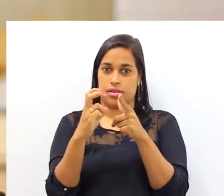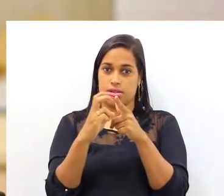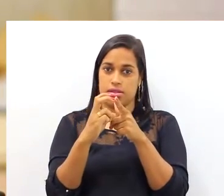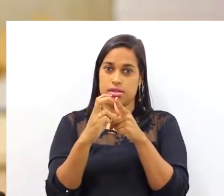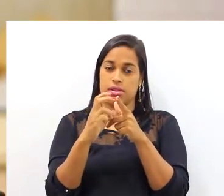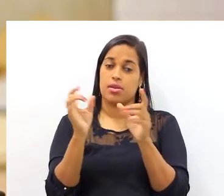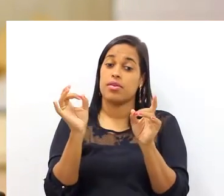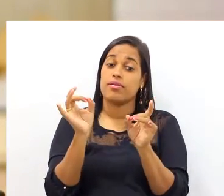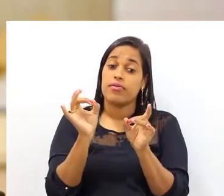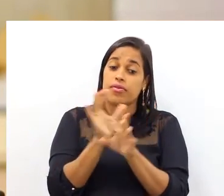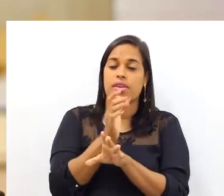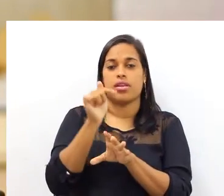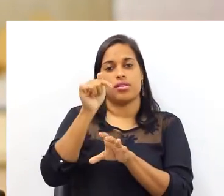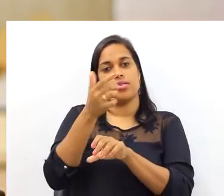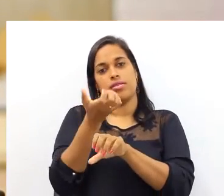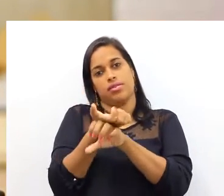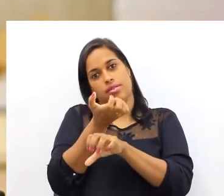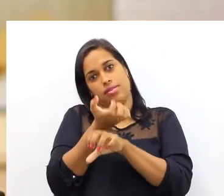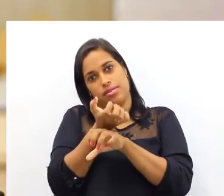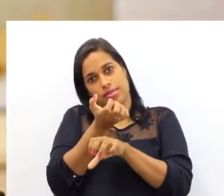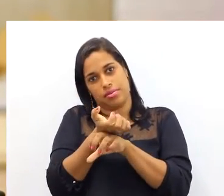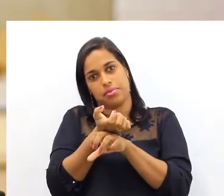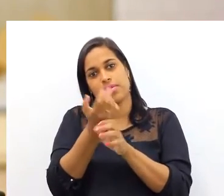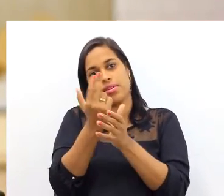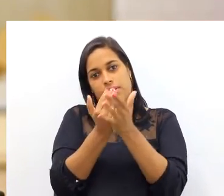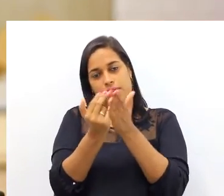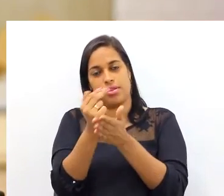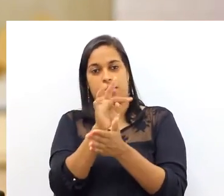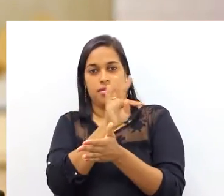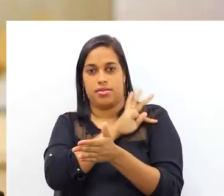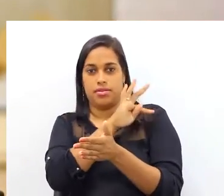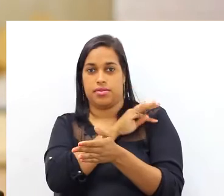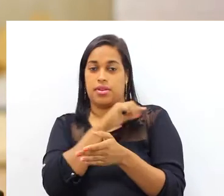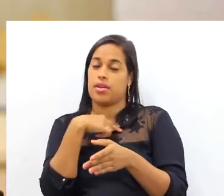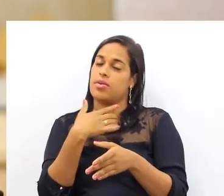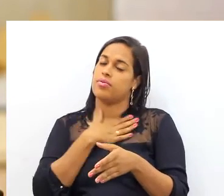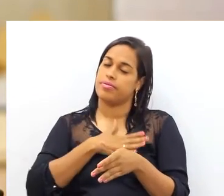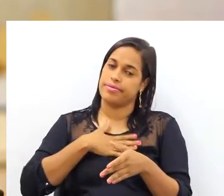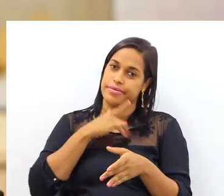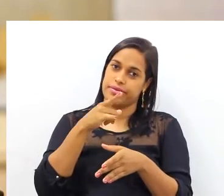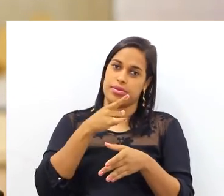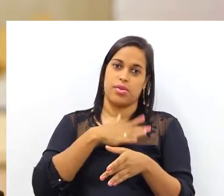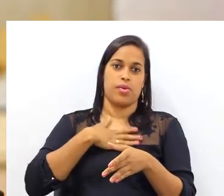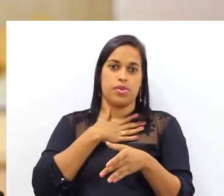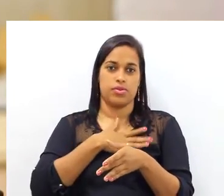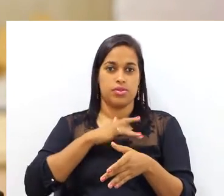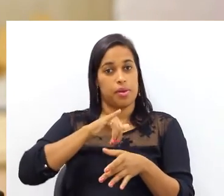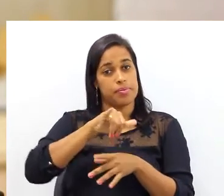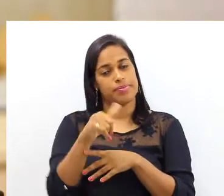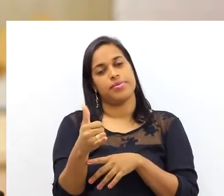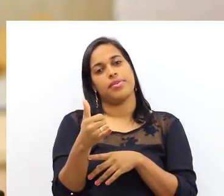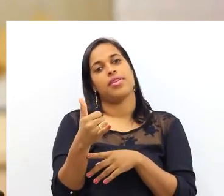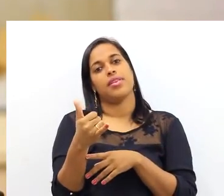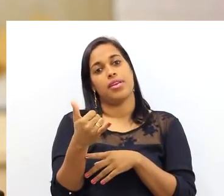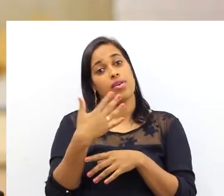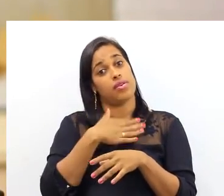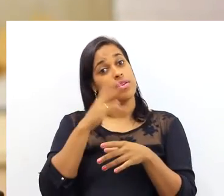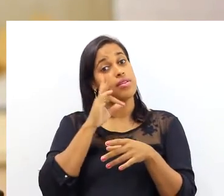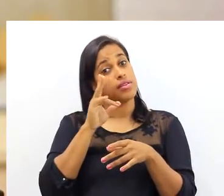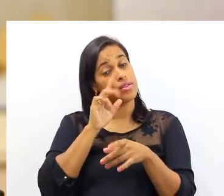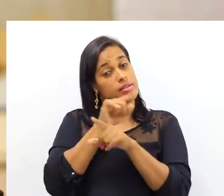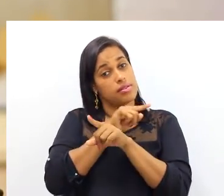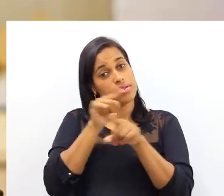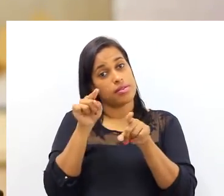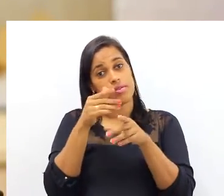competência 5 e, com isso, ao final da nossa disciplina de desenho técnico. Eu espero que vocês tenham aproveitado